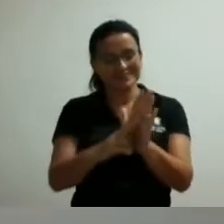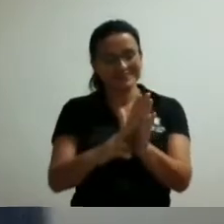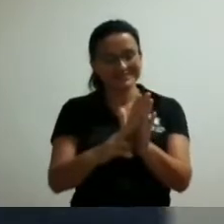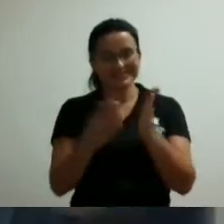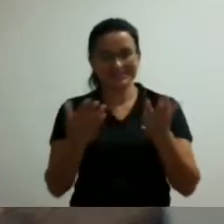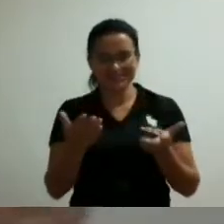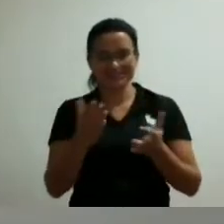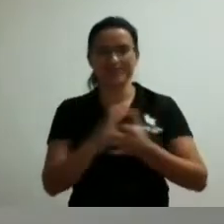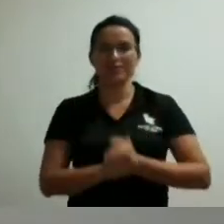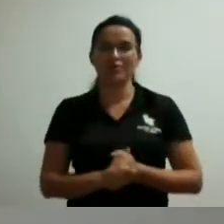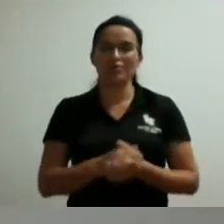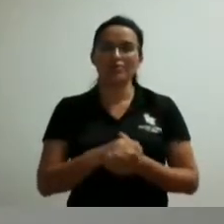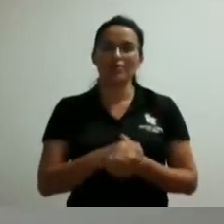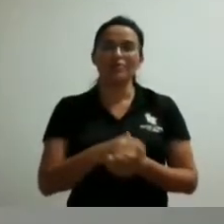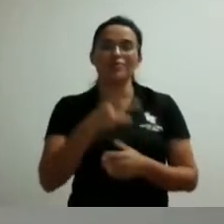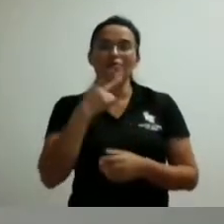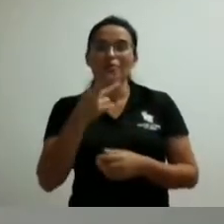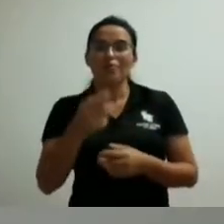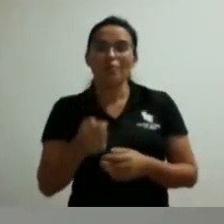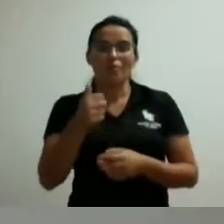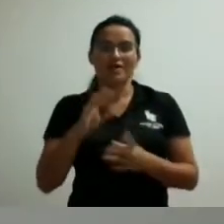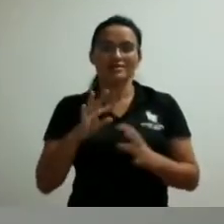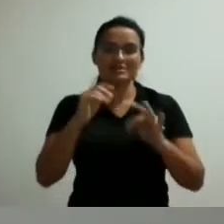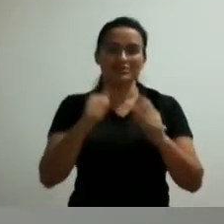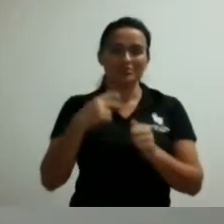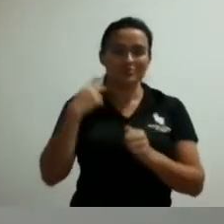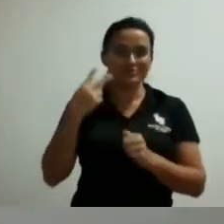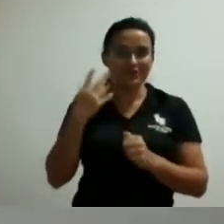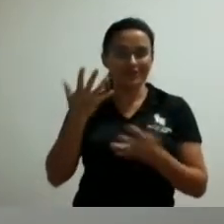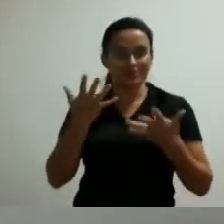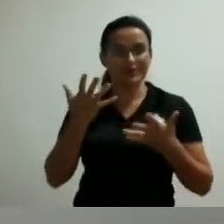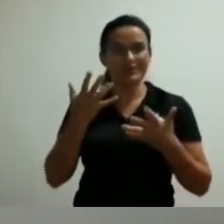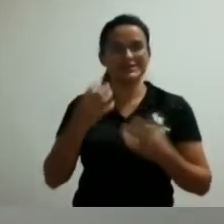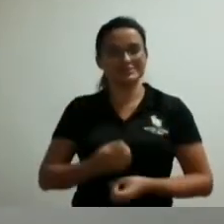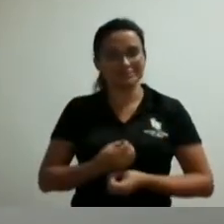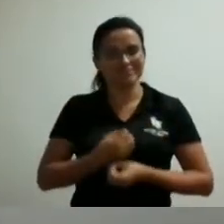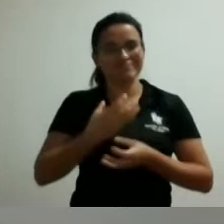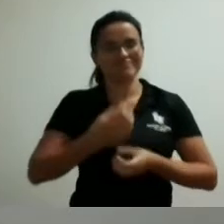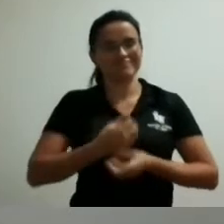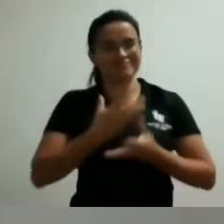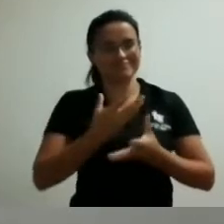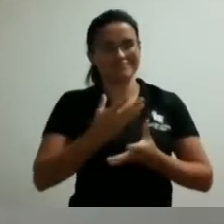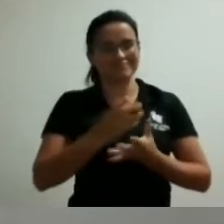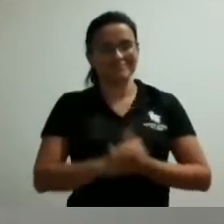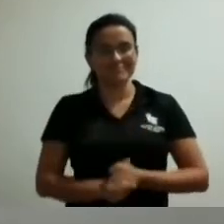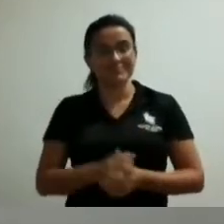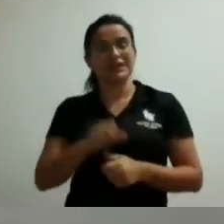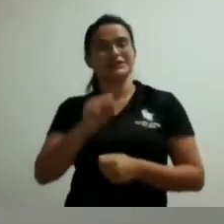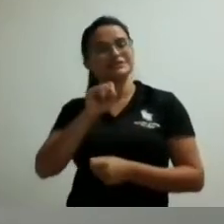levou quase que todos os vereadores a citá-lo se hoje aquela sede do